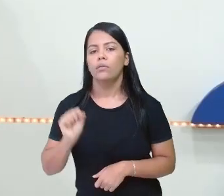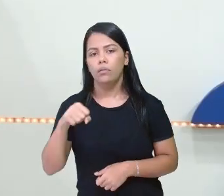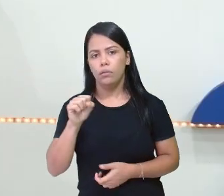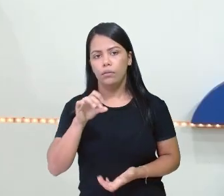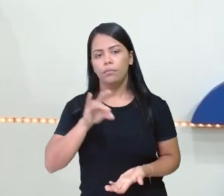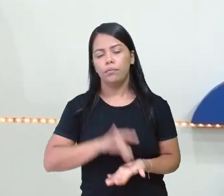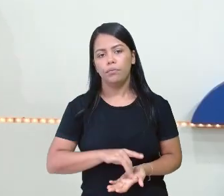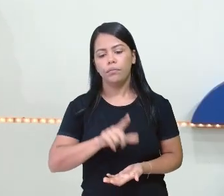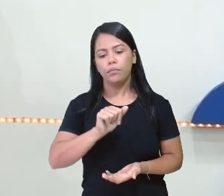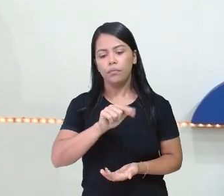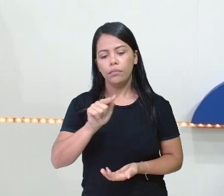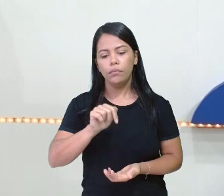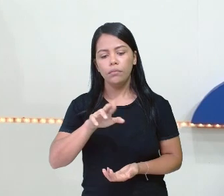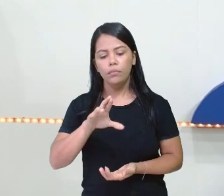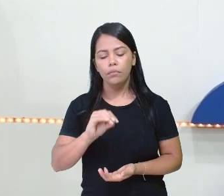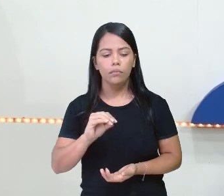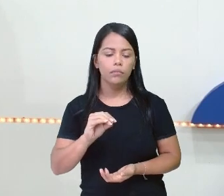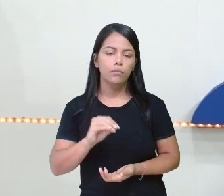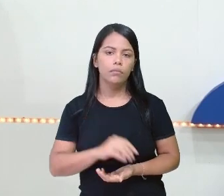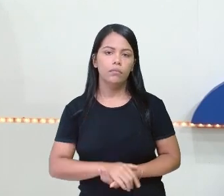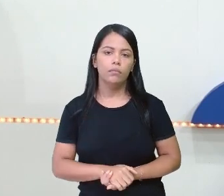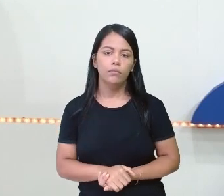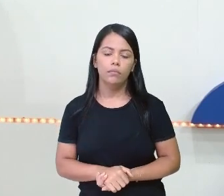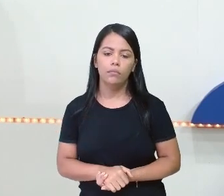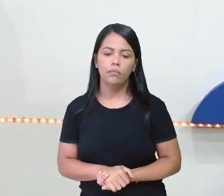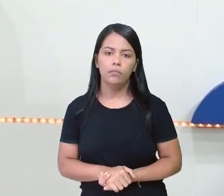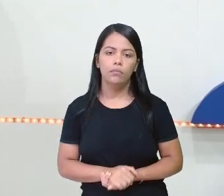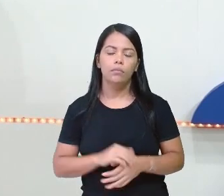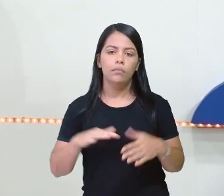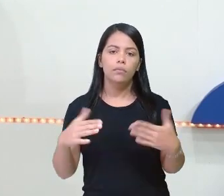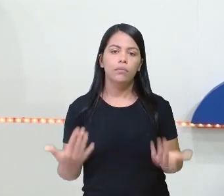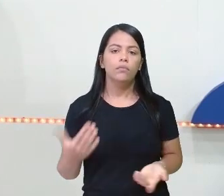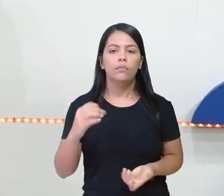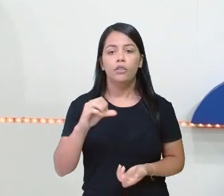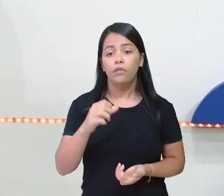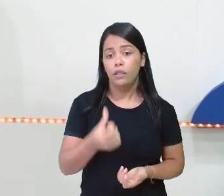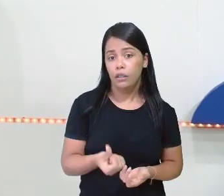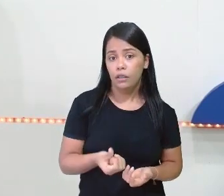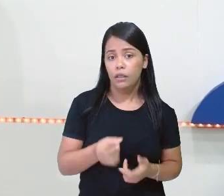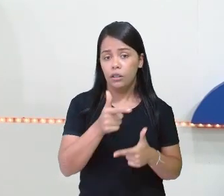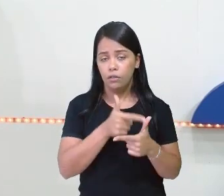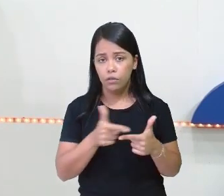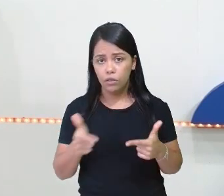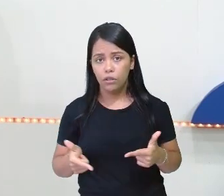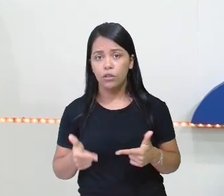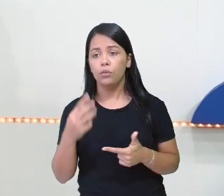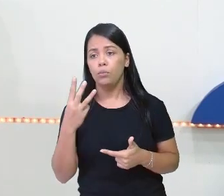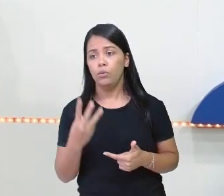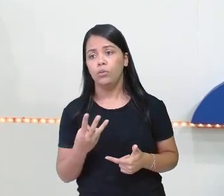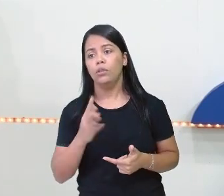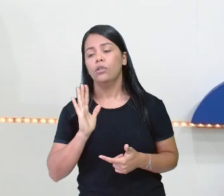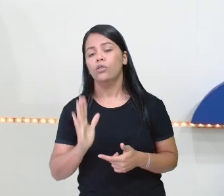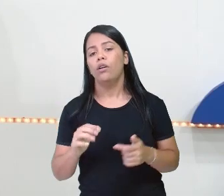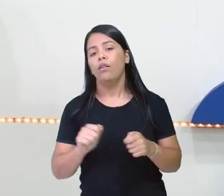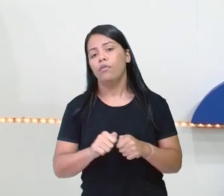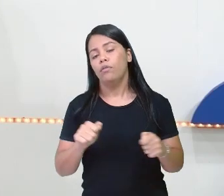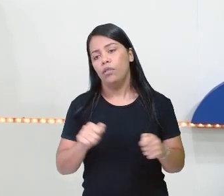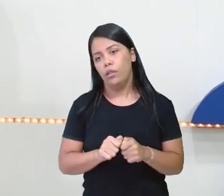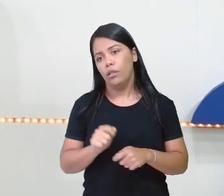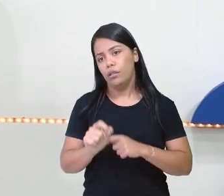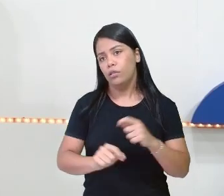O Lázaro disse que 96 dividido por três já fez direto, né? O algoritmo. Certo. Aí dá